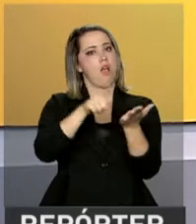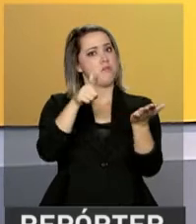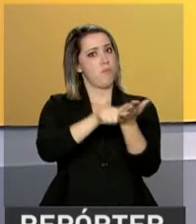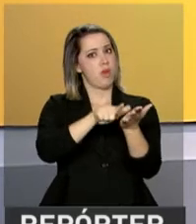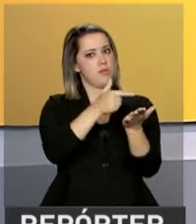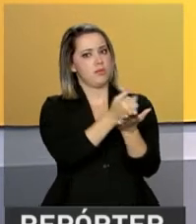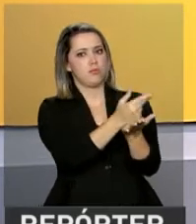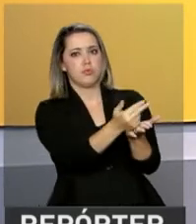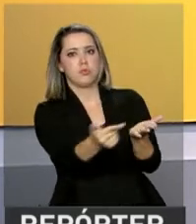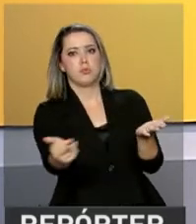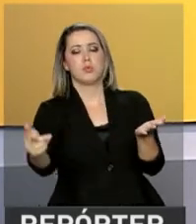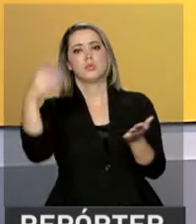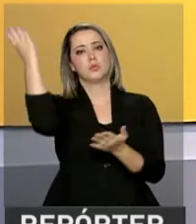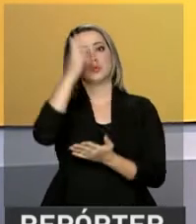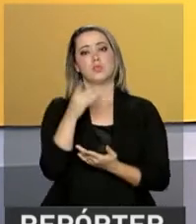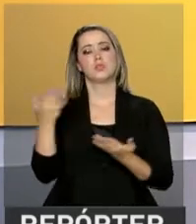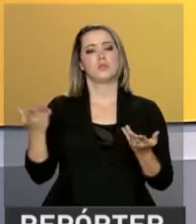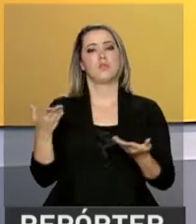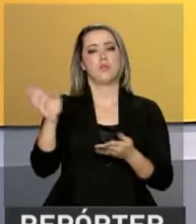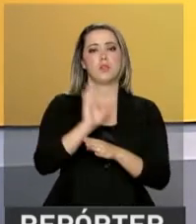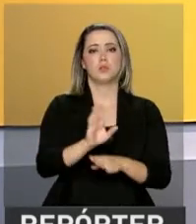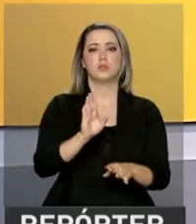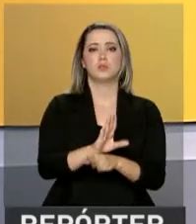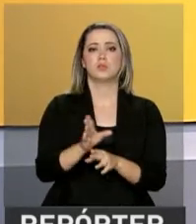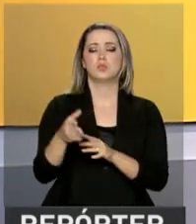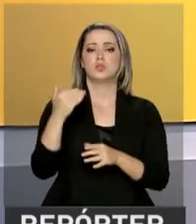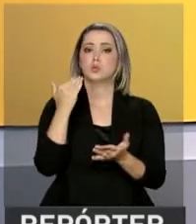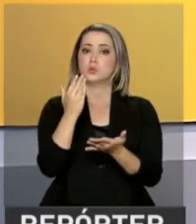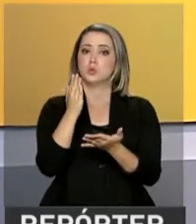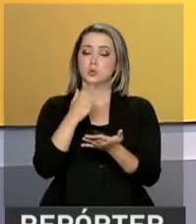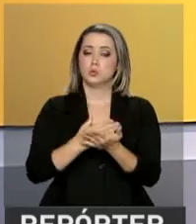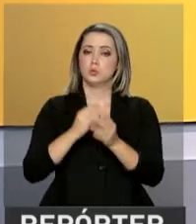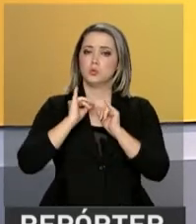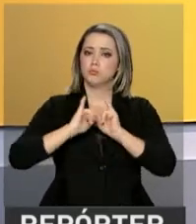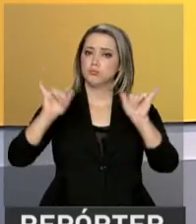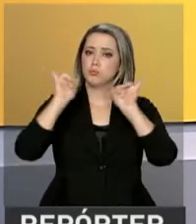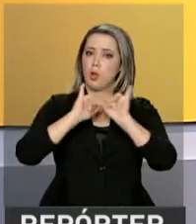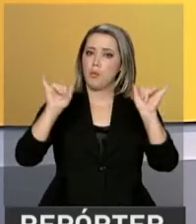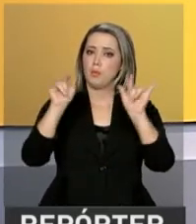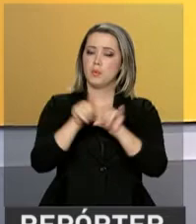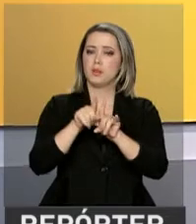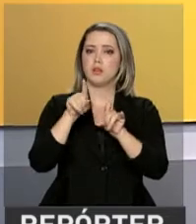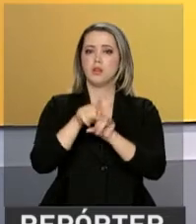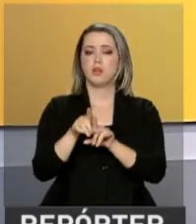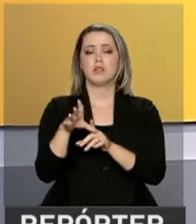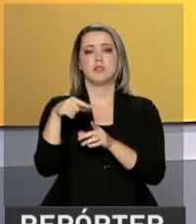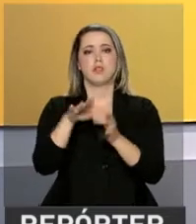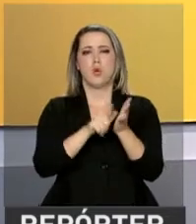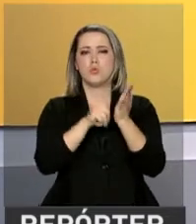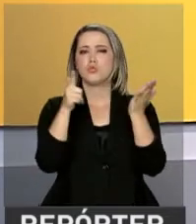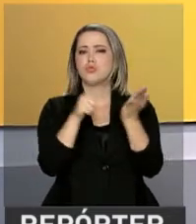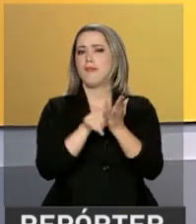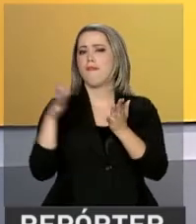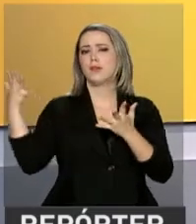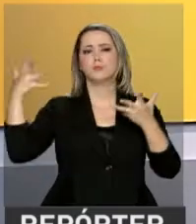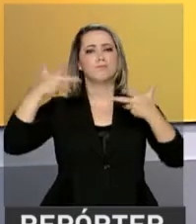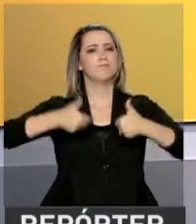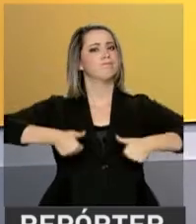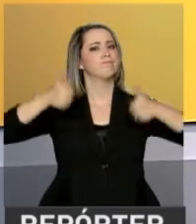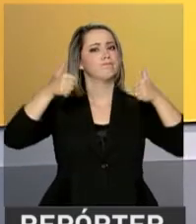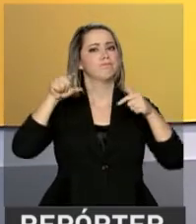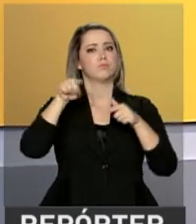contribuindo para compartilhar conhecimento com a publicação de obras de valor inestimável.